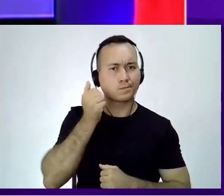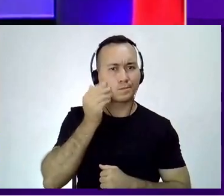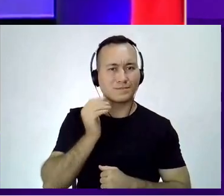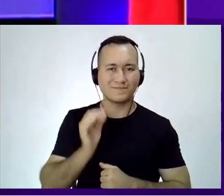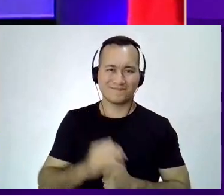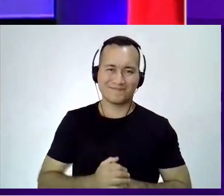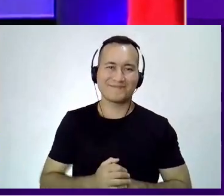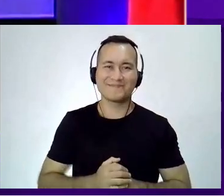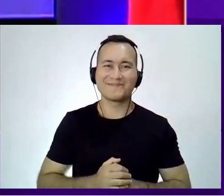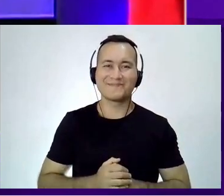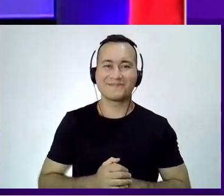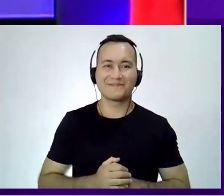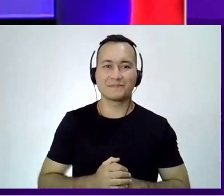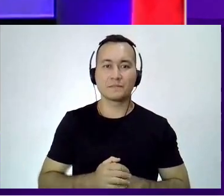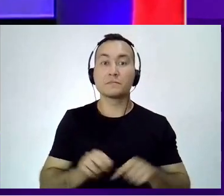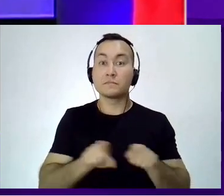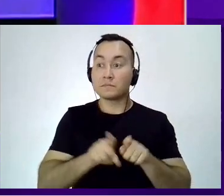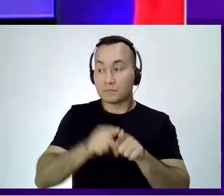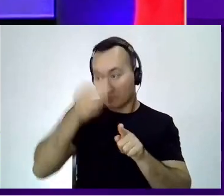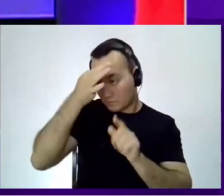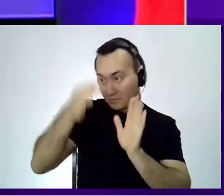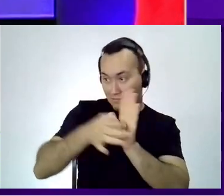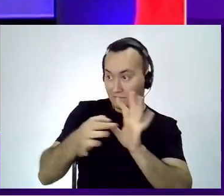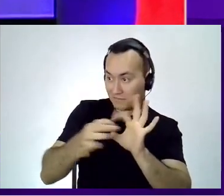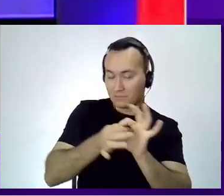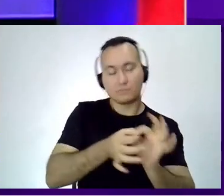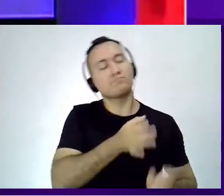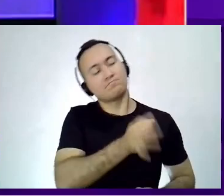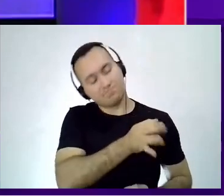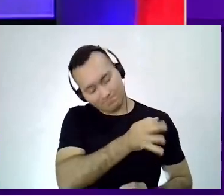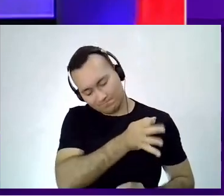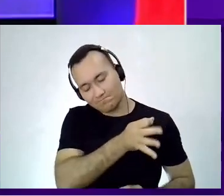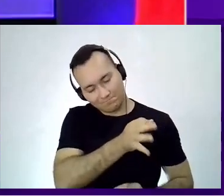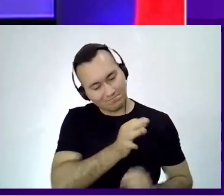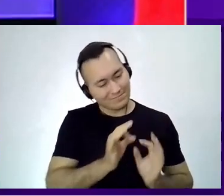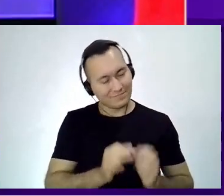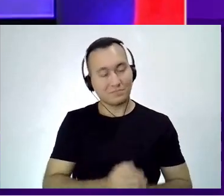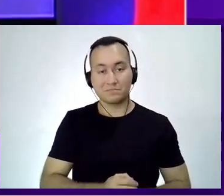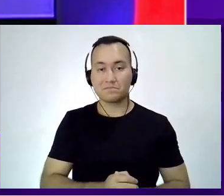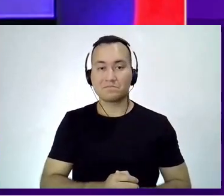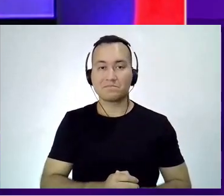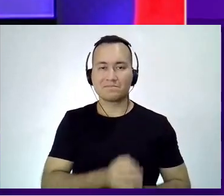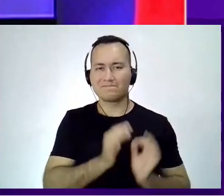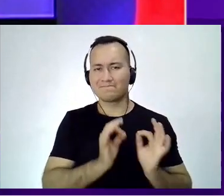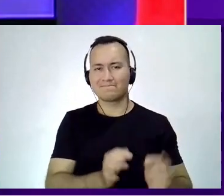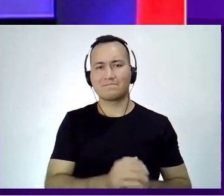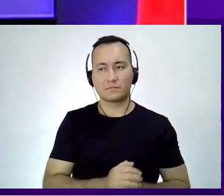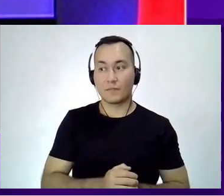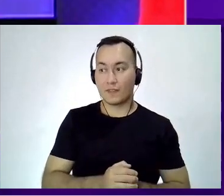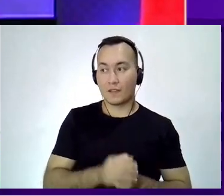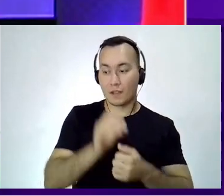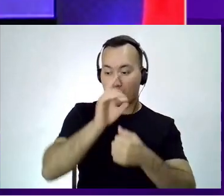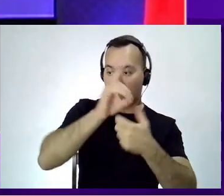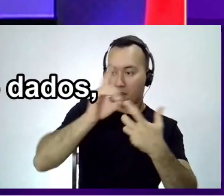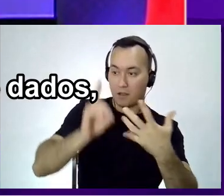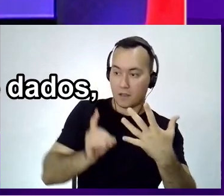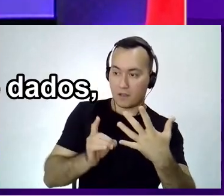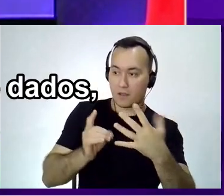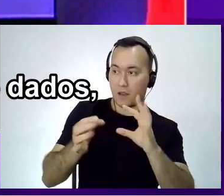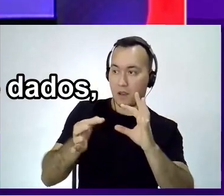Também vai ser de inteligência artificial e não existe inteligência artificial sem dados, né? Vou falar mais nada, é isso aí.